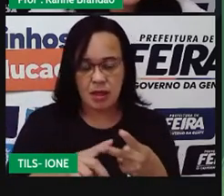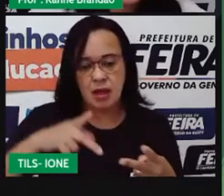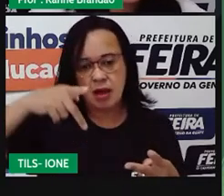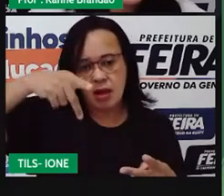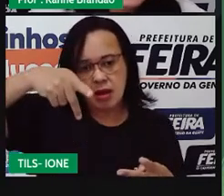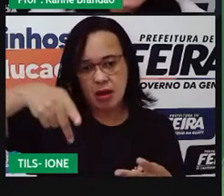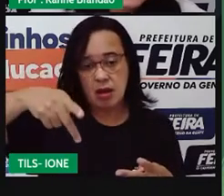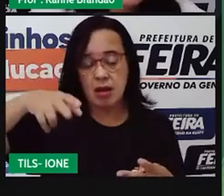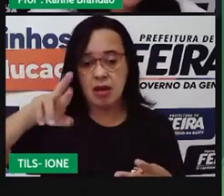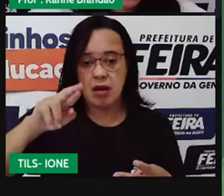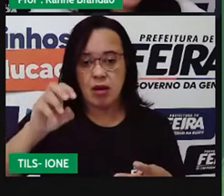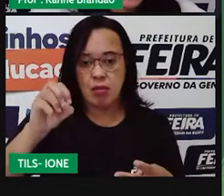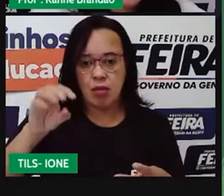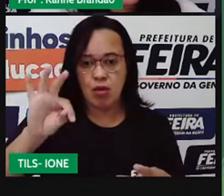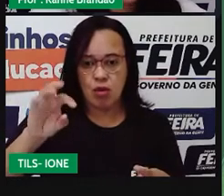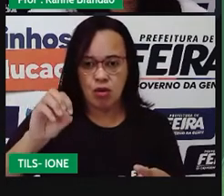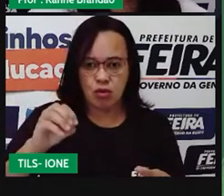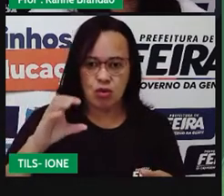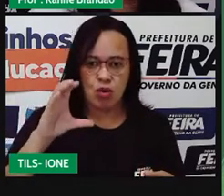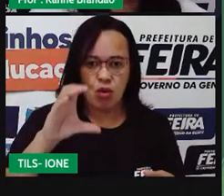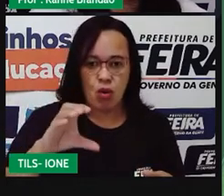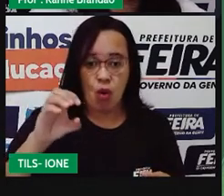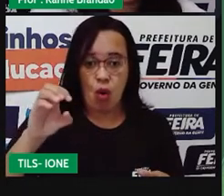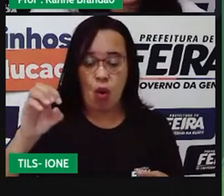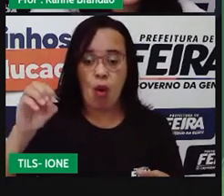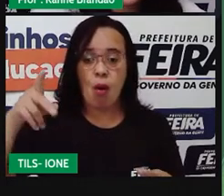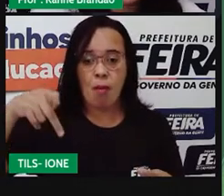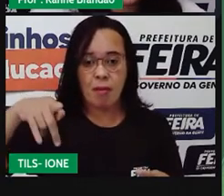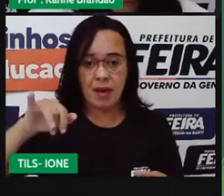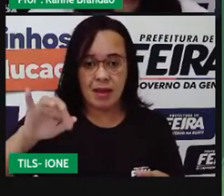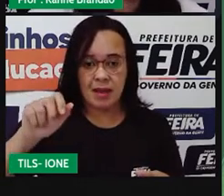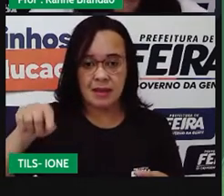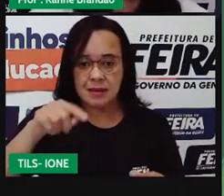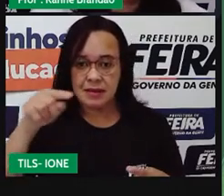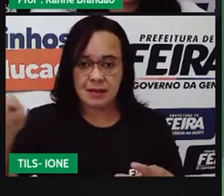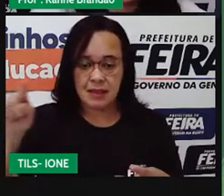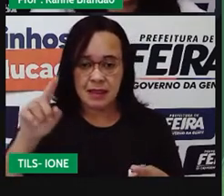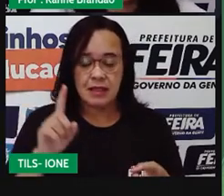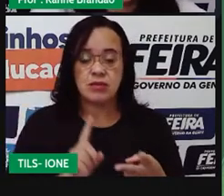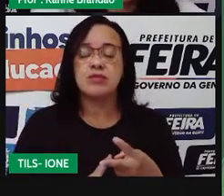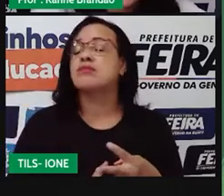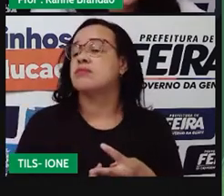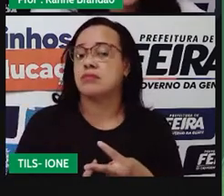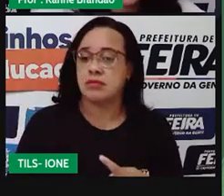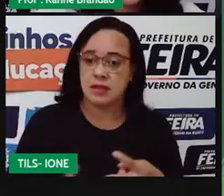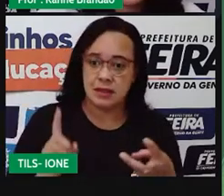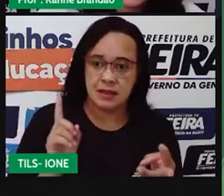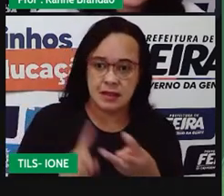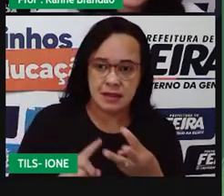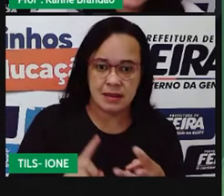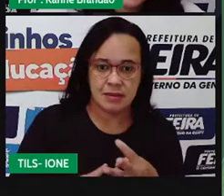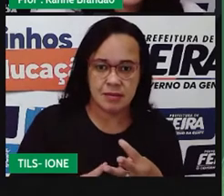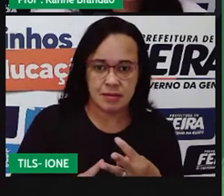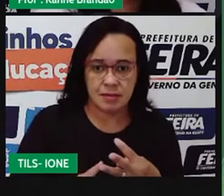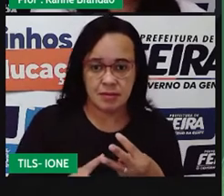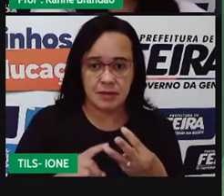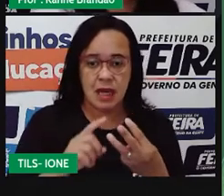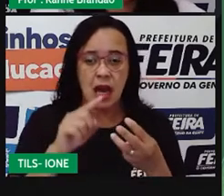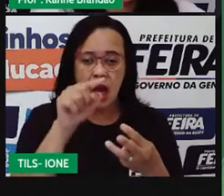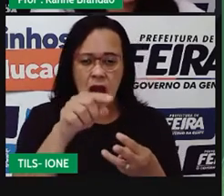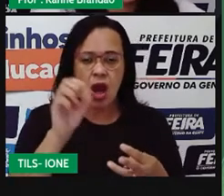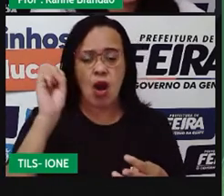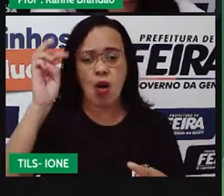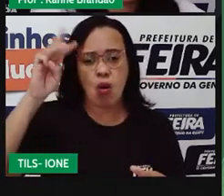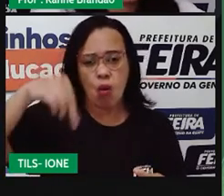qual a diferença? Vamos ver? Olha ali o mutualismo. Indivíduos de espécies diferentes que